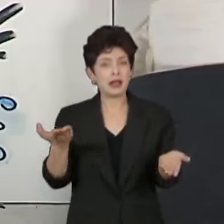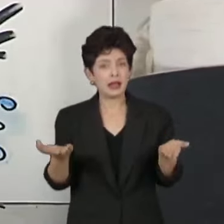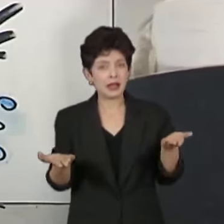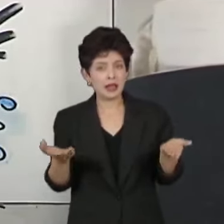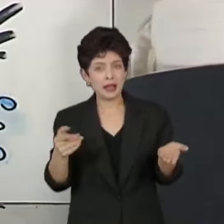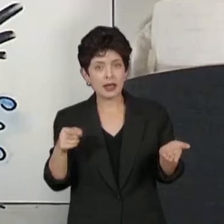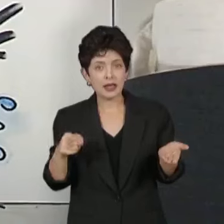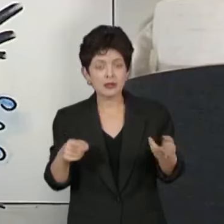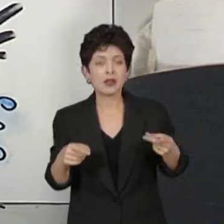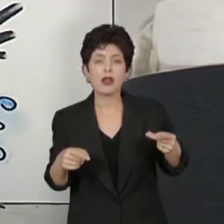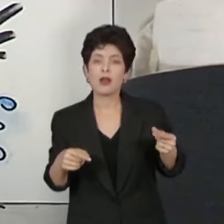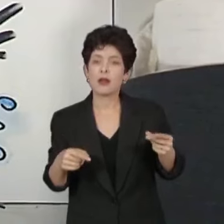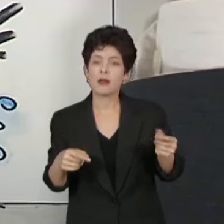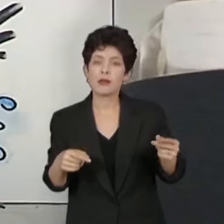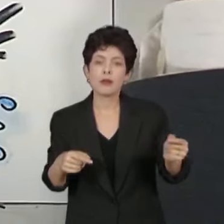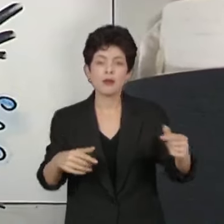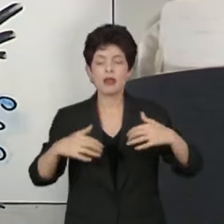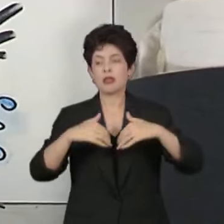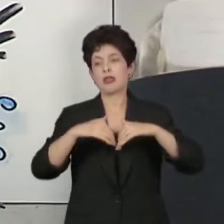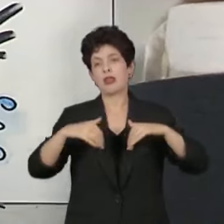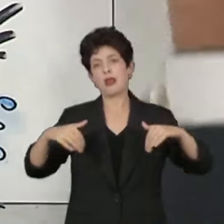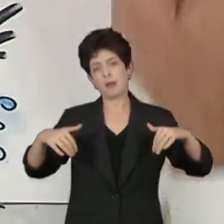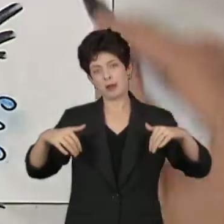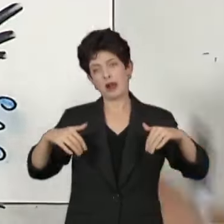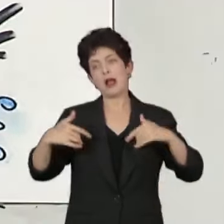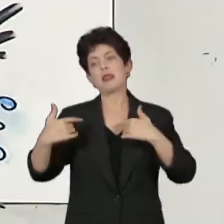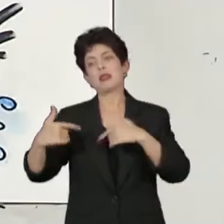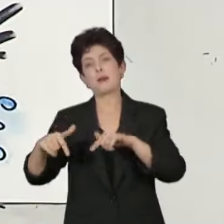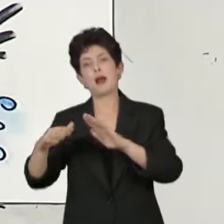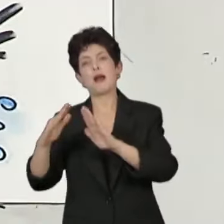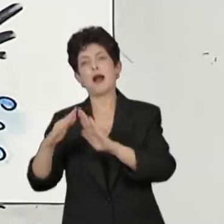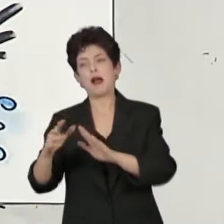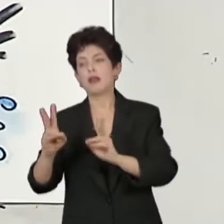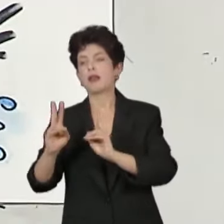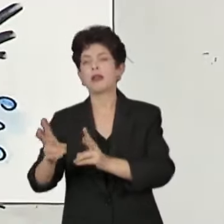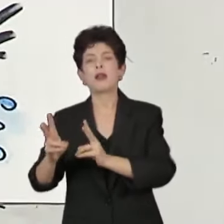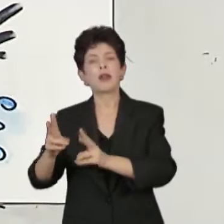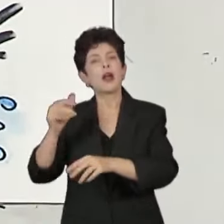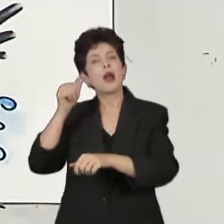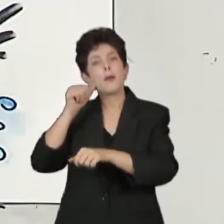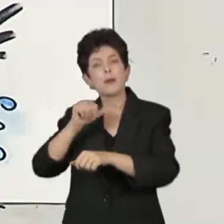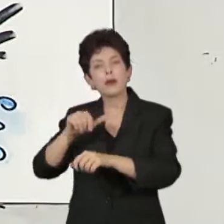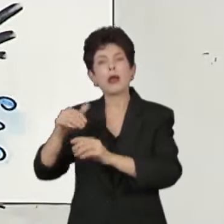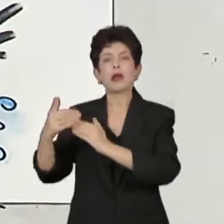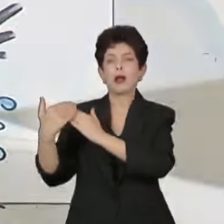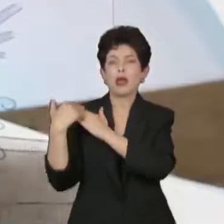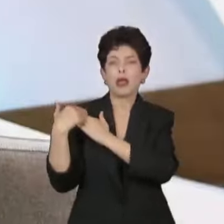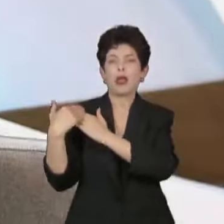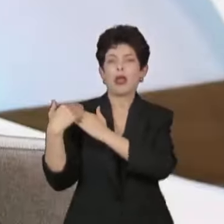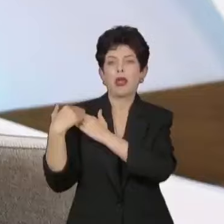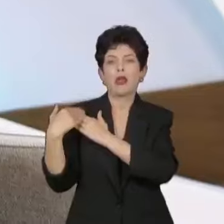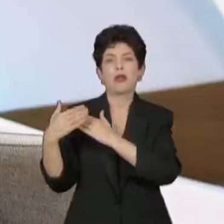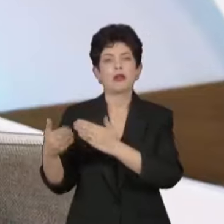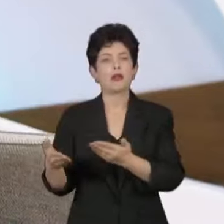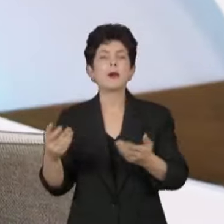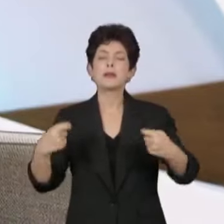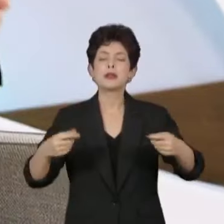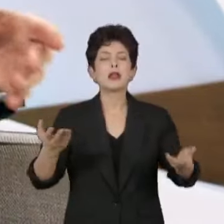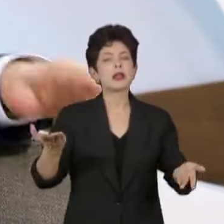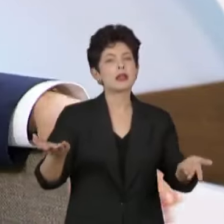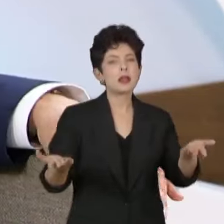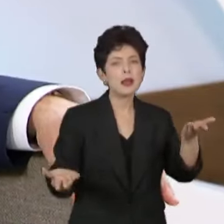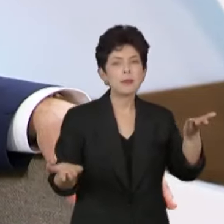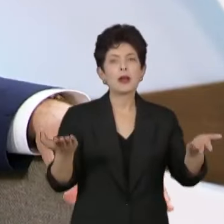perpetuação da divisão do trabalho doméstico recaindo exclusivamente sobre a mulher. Portanto, eu acho que o Supremo